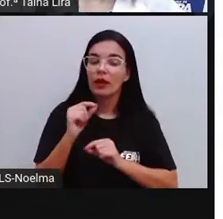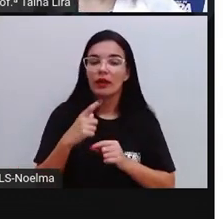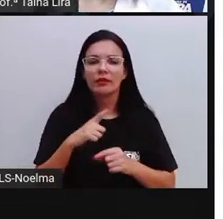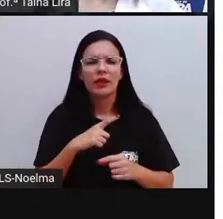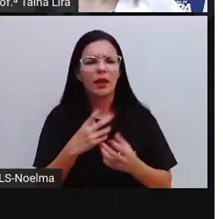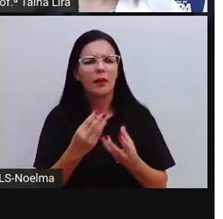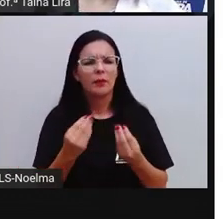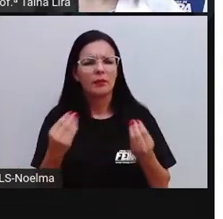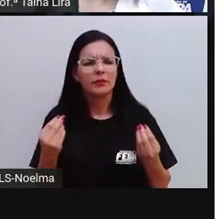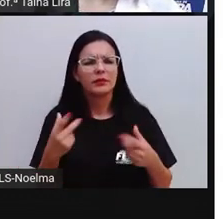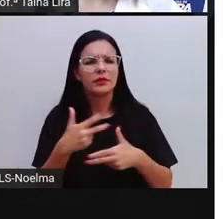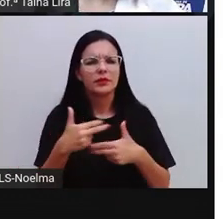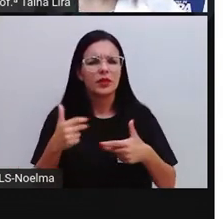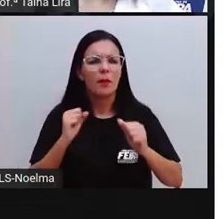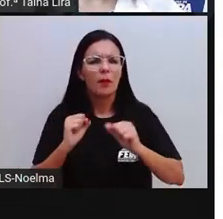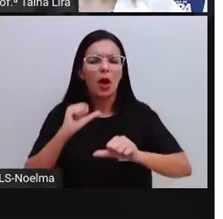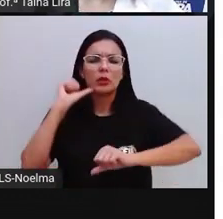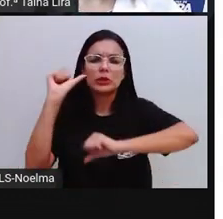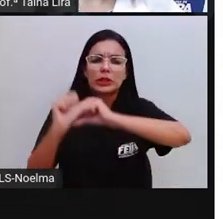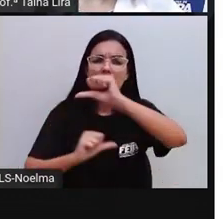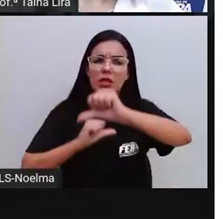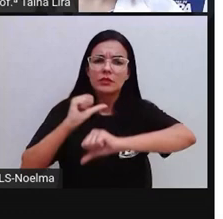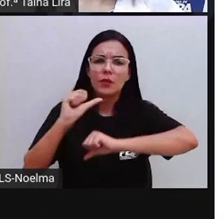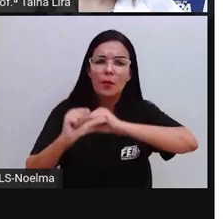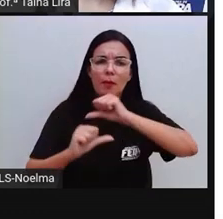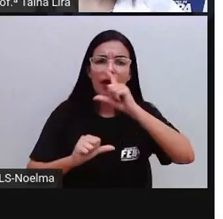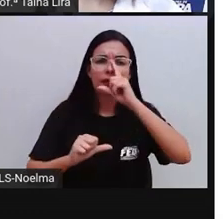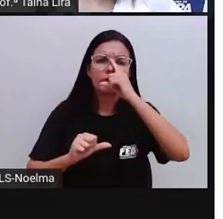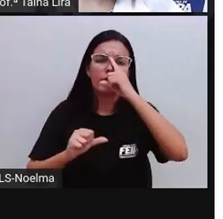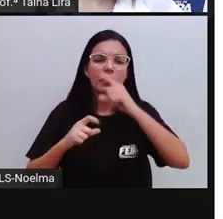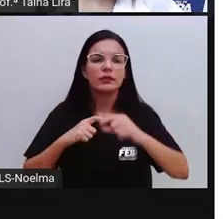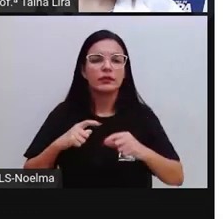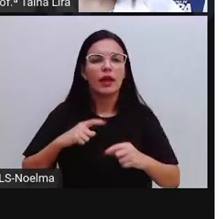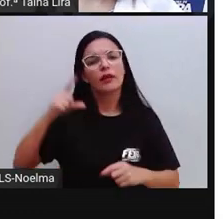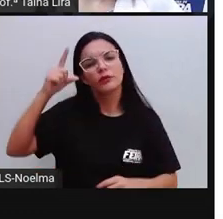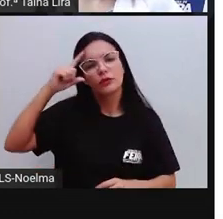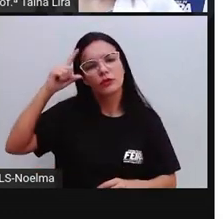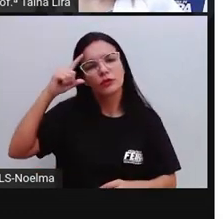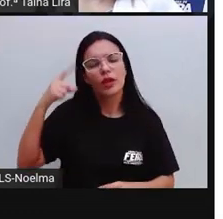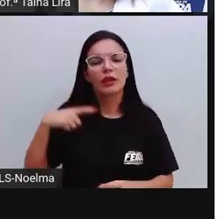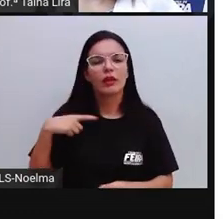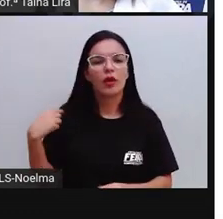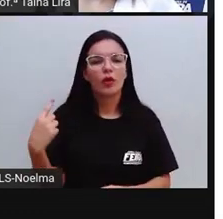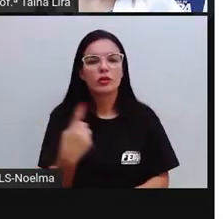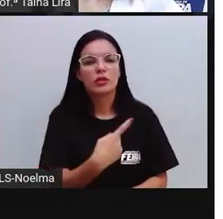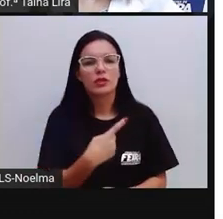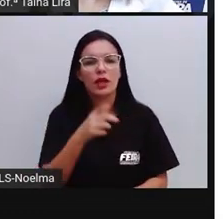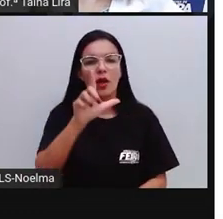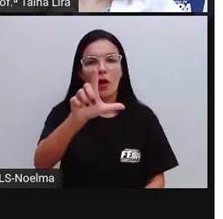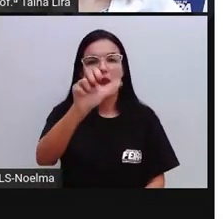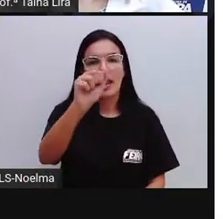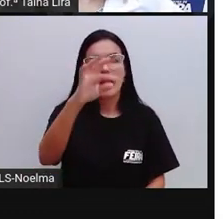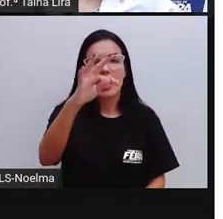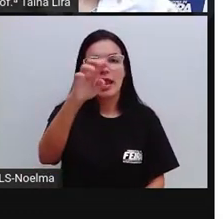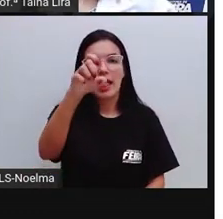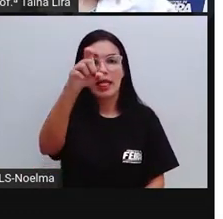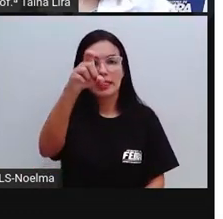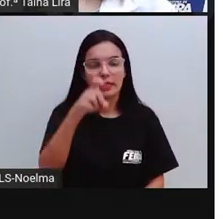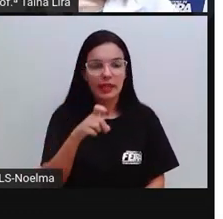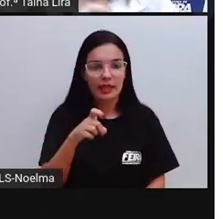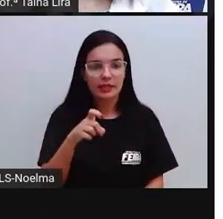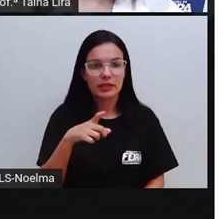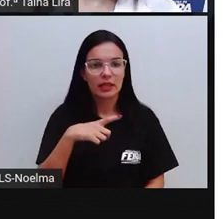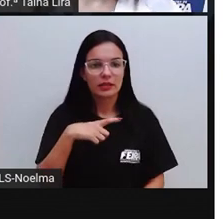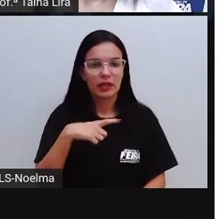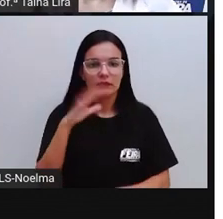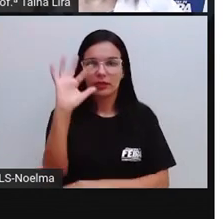são transformados na indústria e fazem parte do nosso cotidiano. O látex, que é retirado lá da